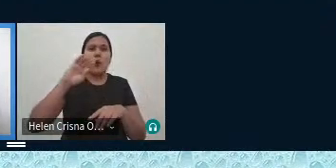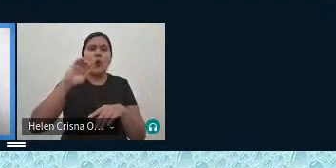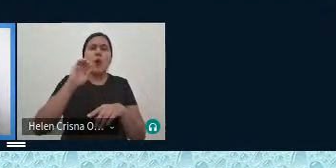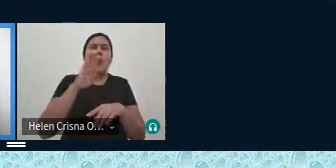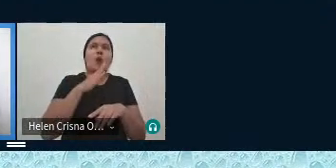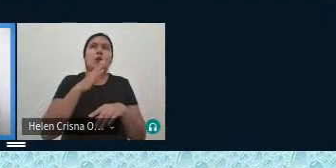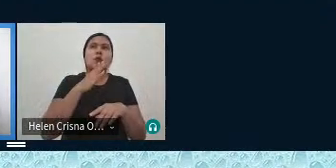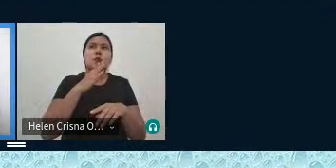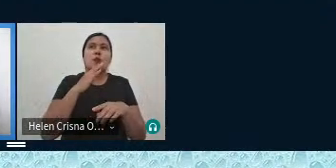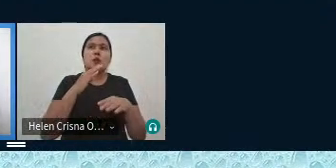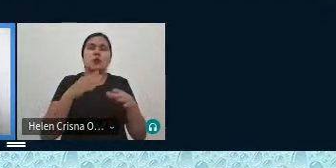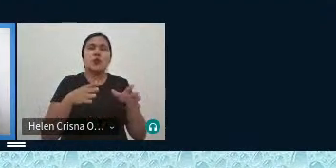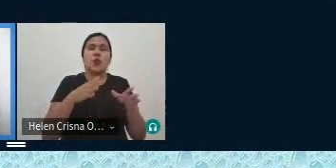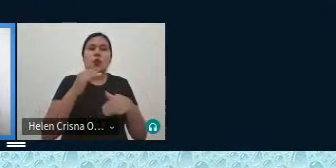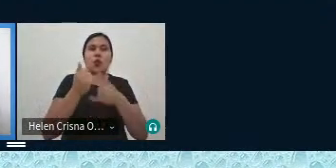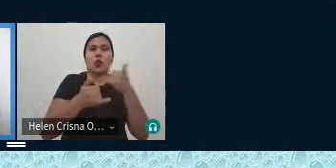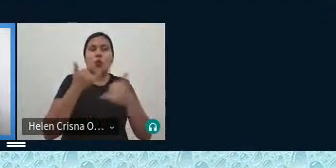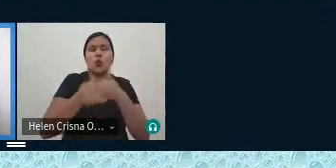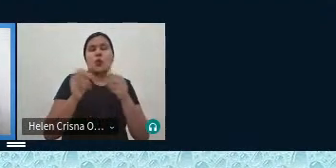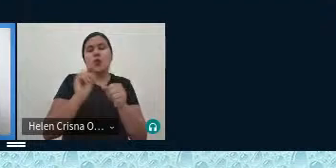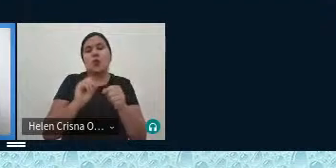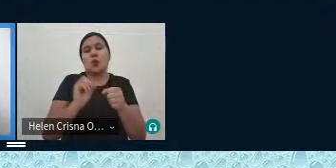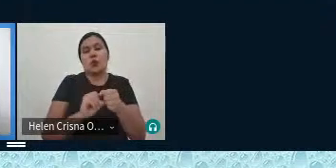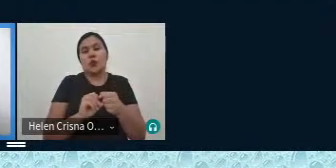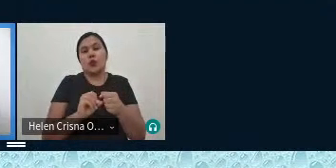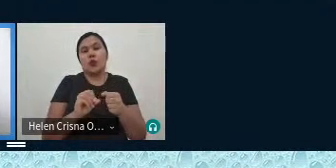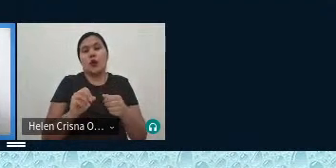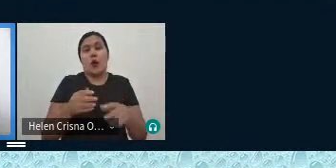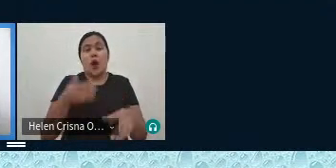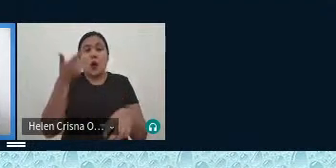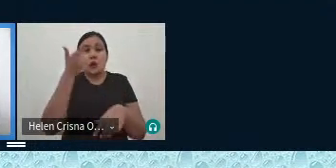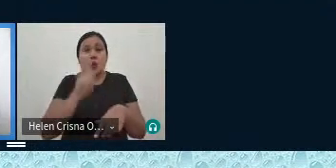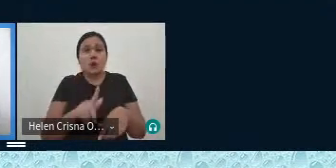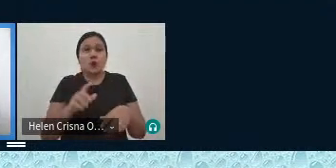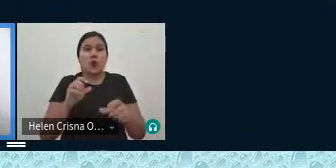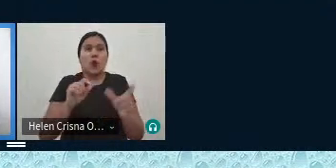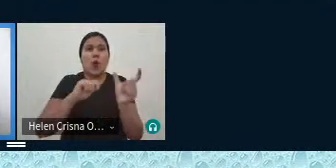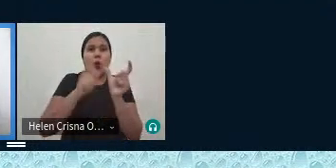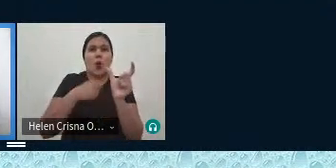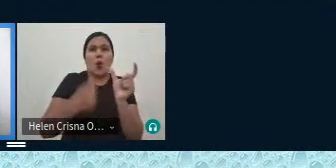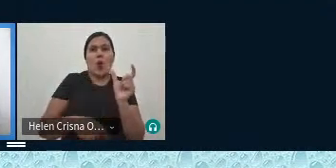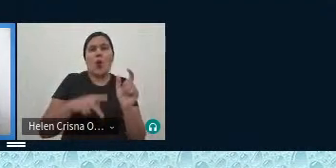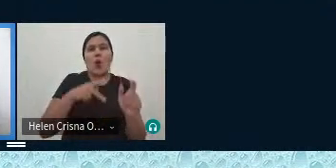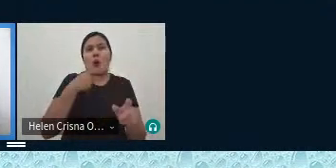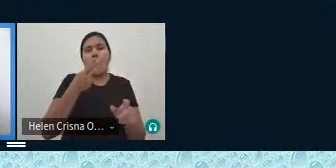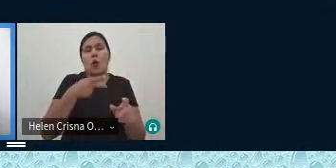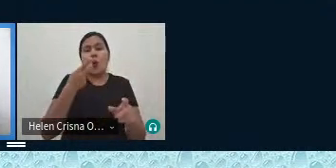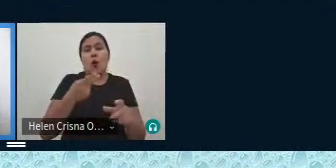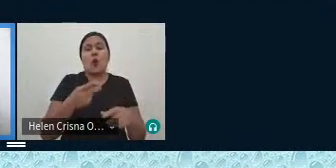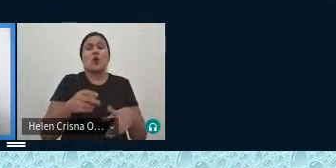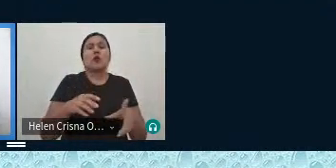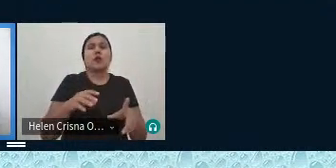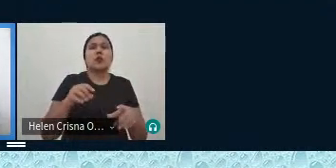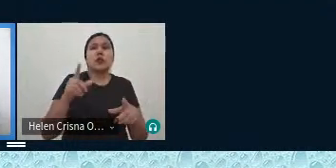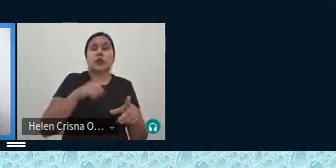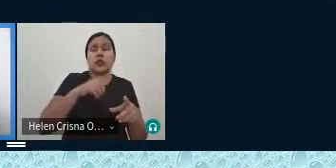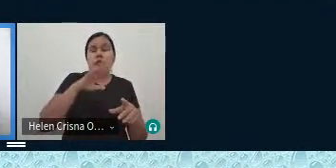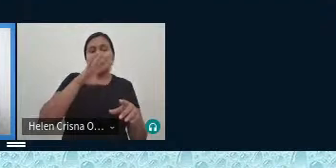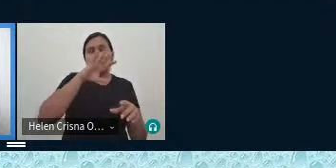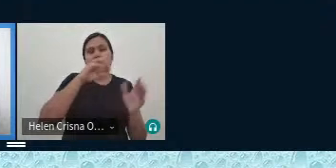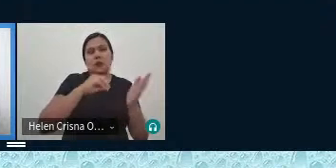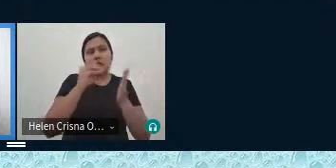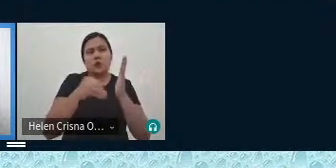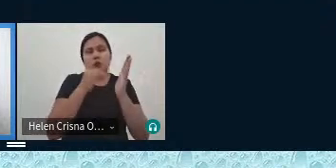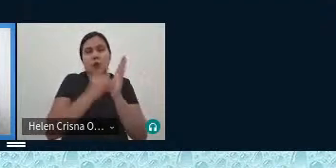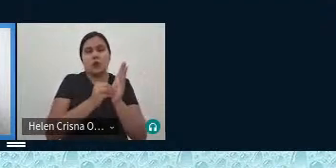percurso que os jogadores fazem para alcançar o glossário das vozes que contam na Amazônia e posteriormente o